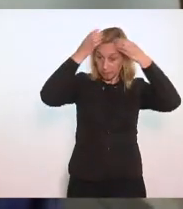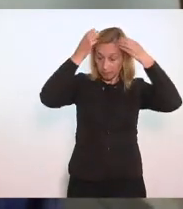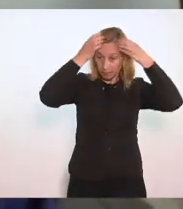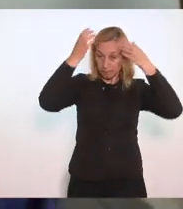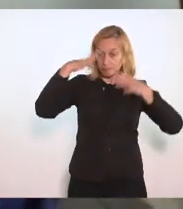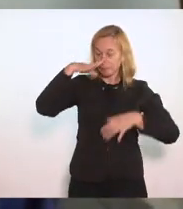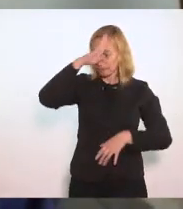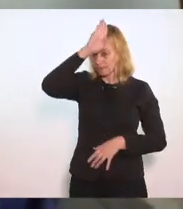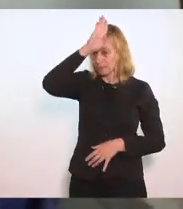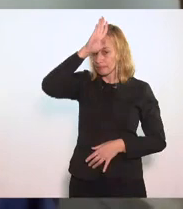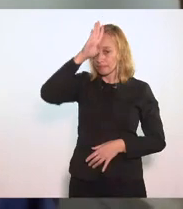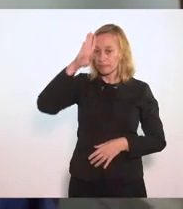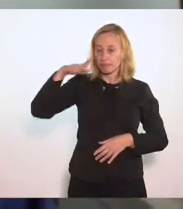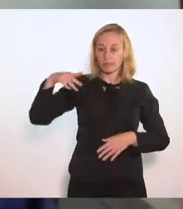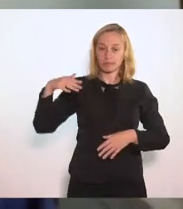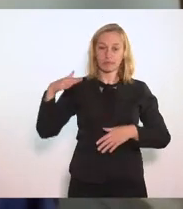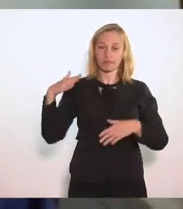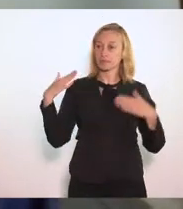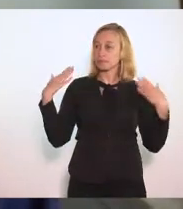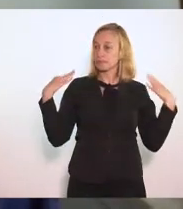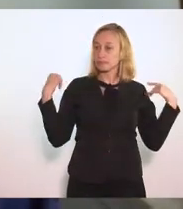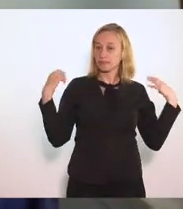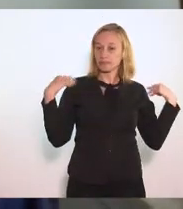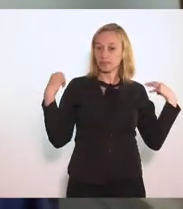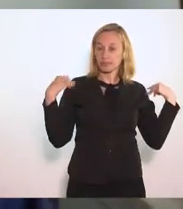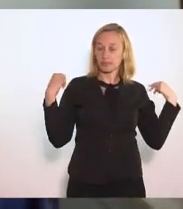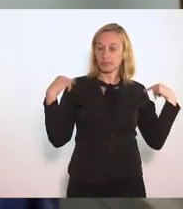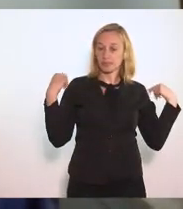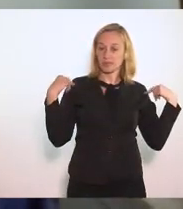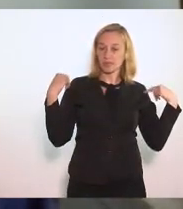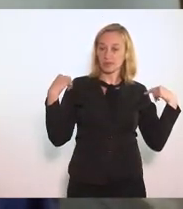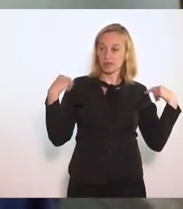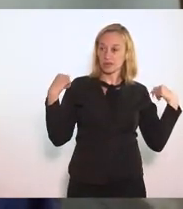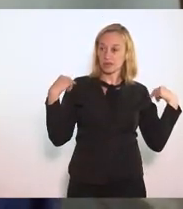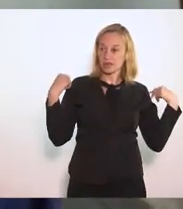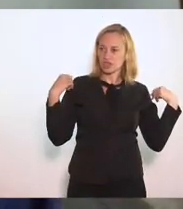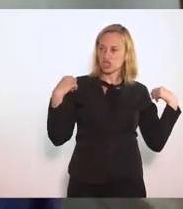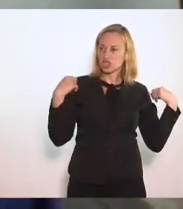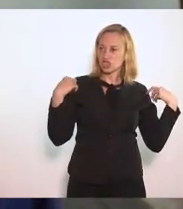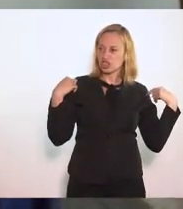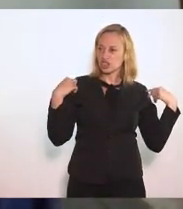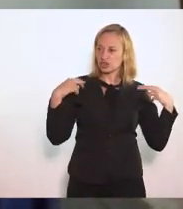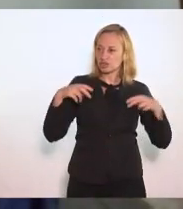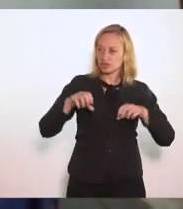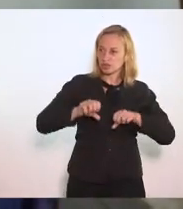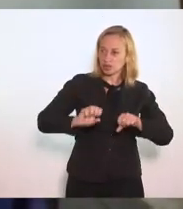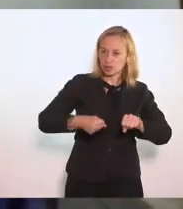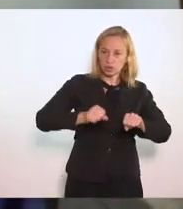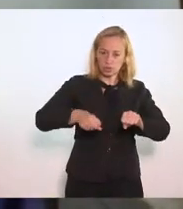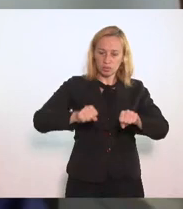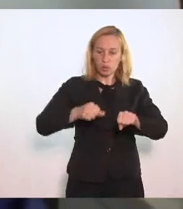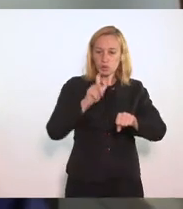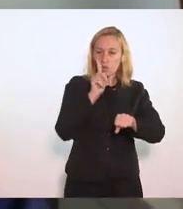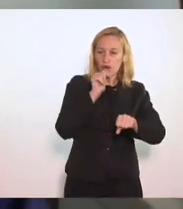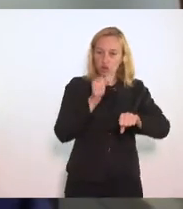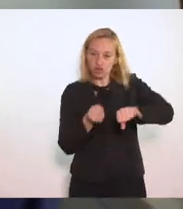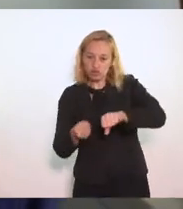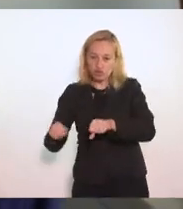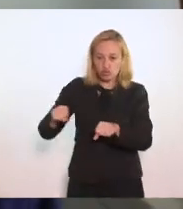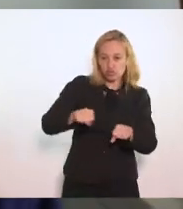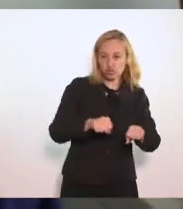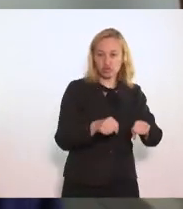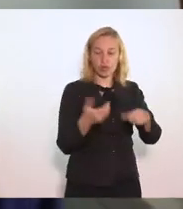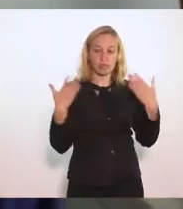Passeia de jet ski Enquanto o povo Sufoca Até a morte A corte